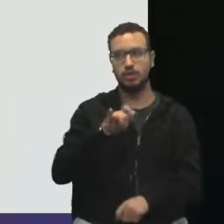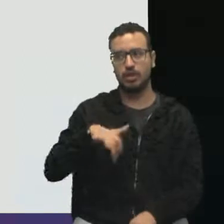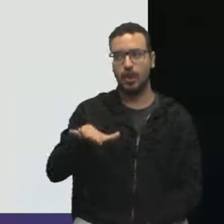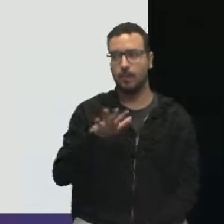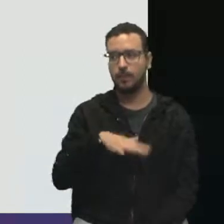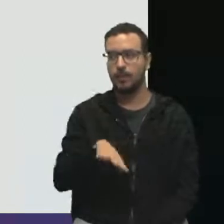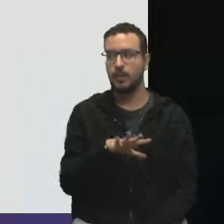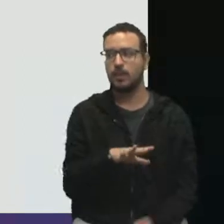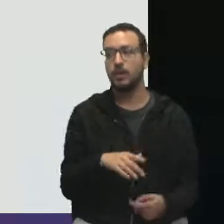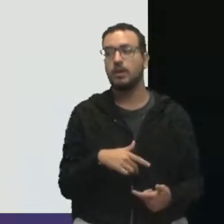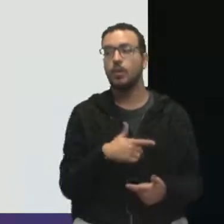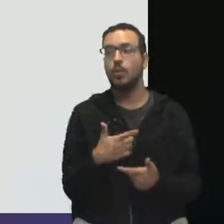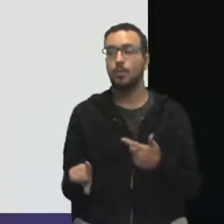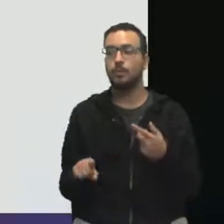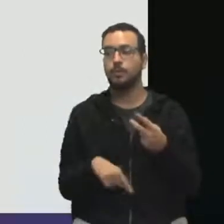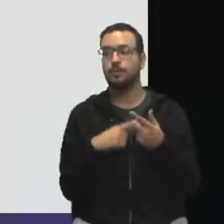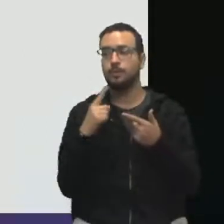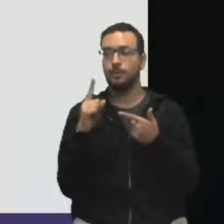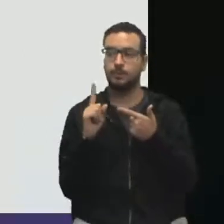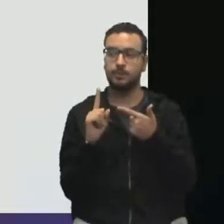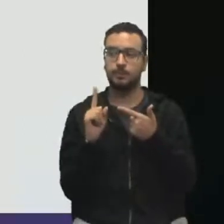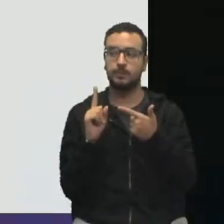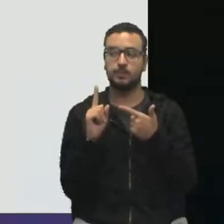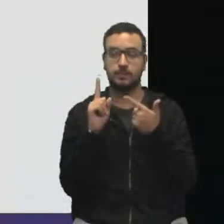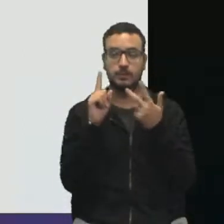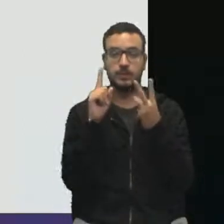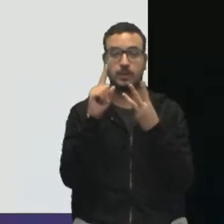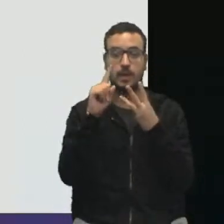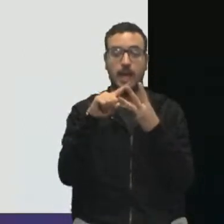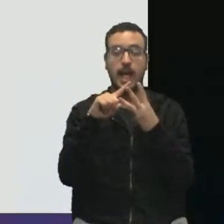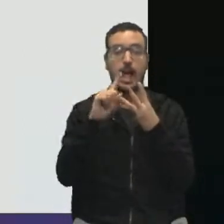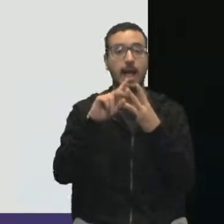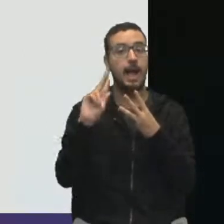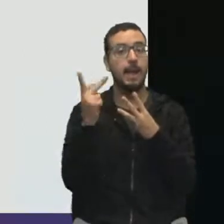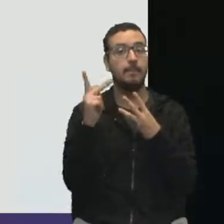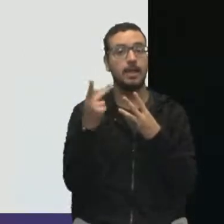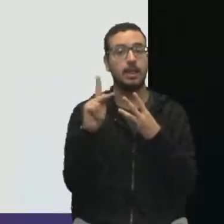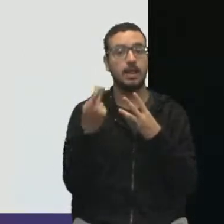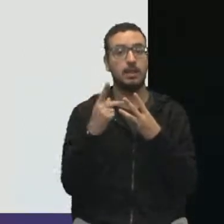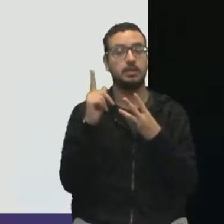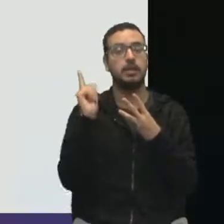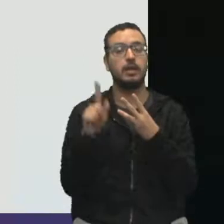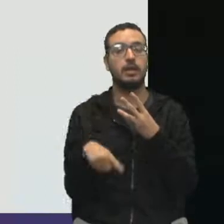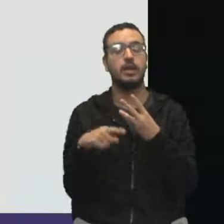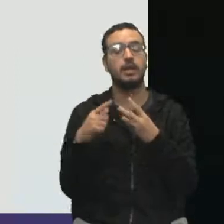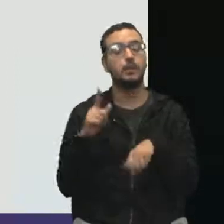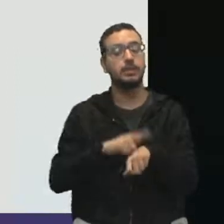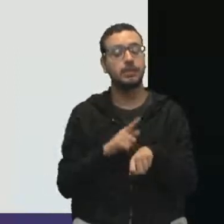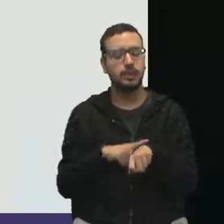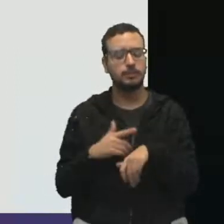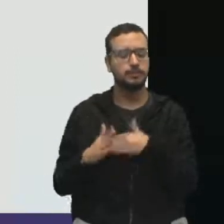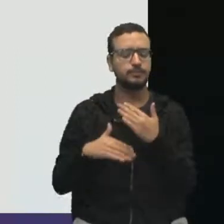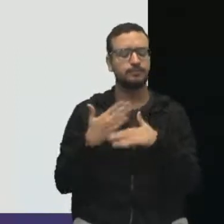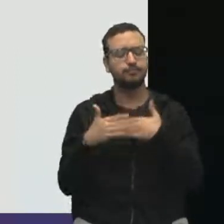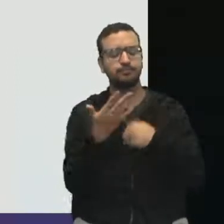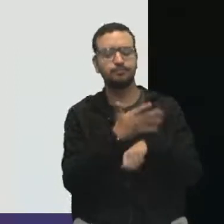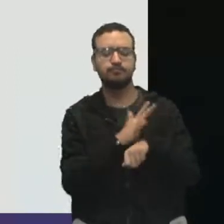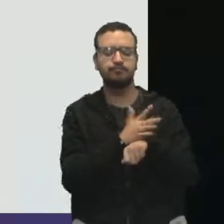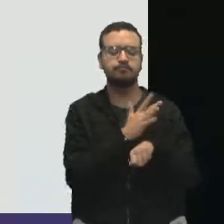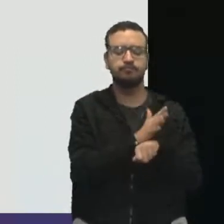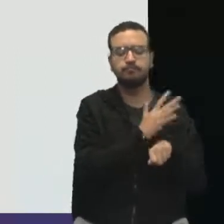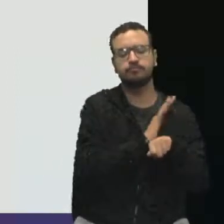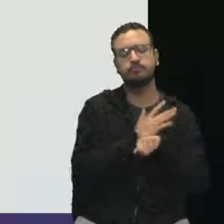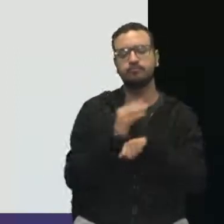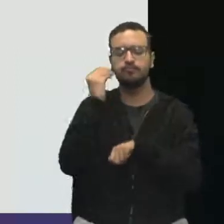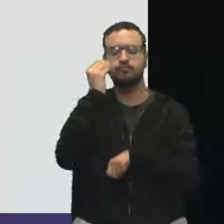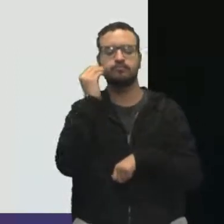Já o saber fazer, a habilidade, você vai desenvolver com o tempo. E quais foram essas habilidades? A